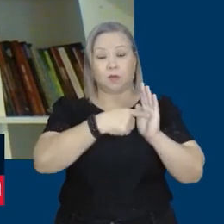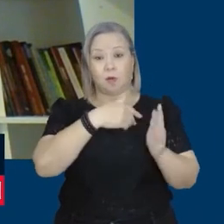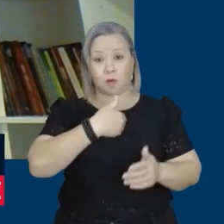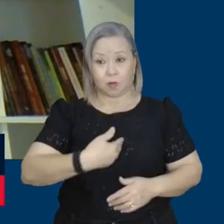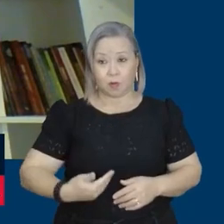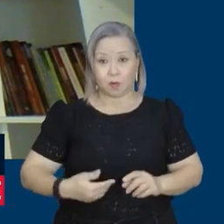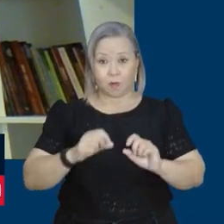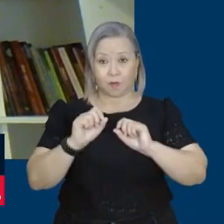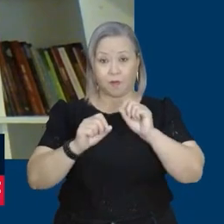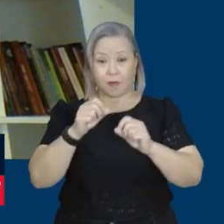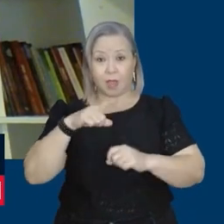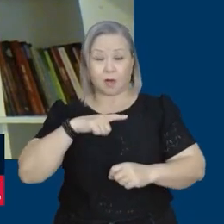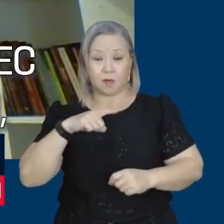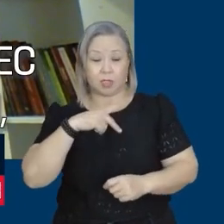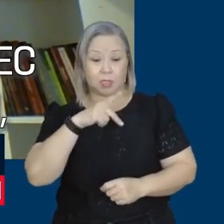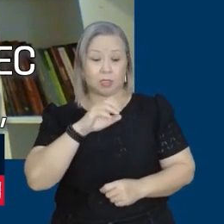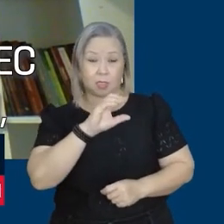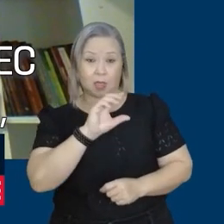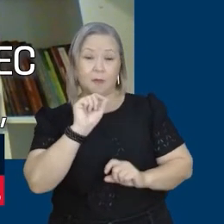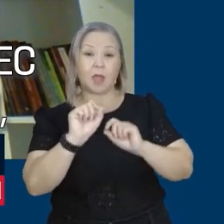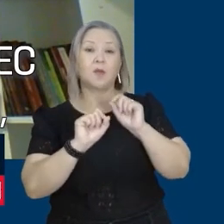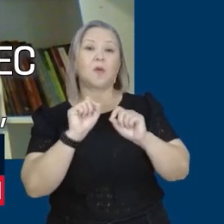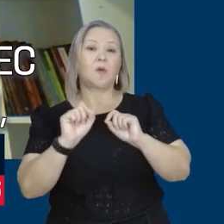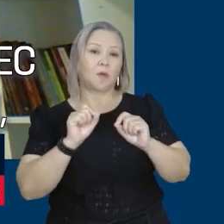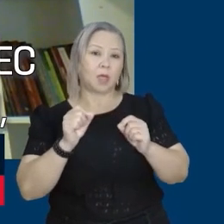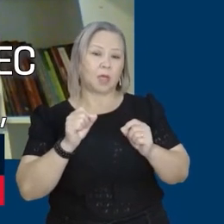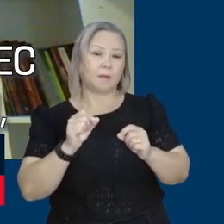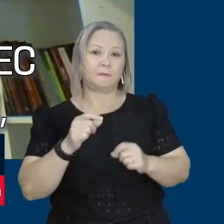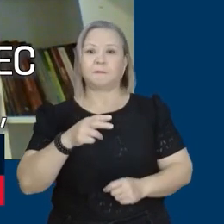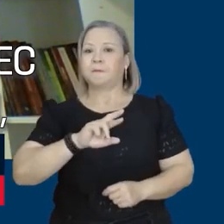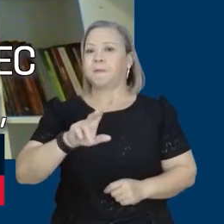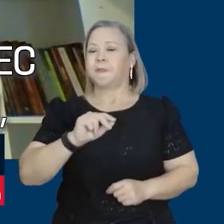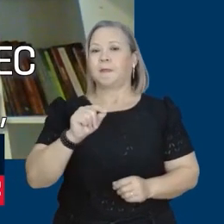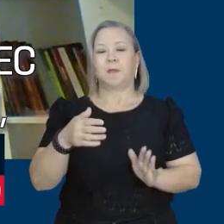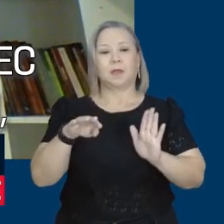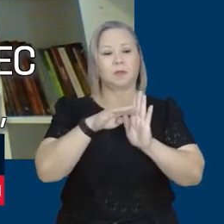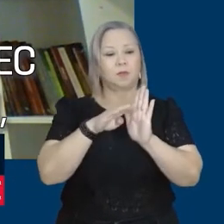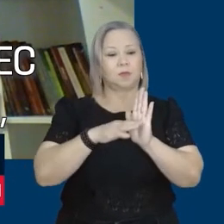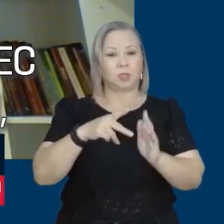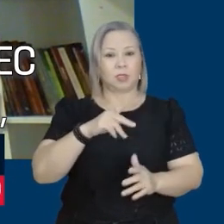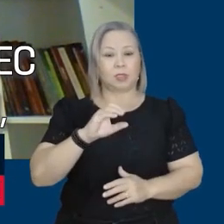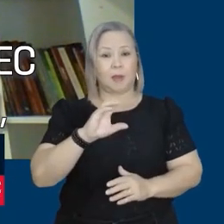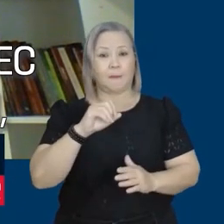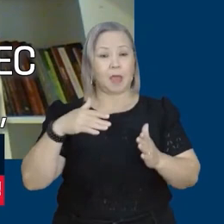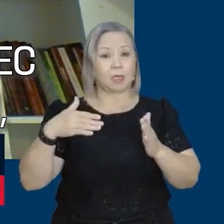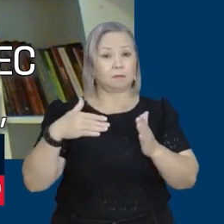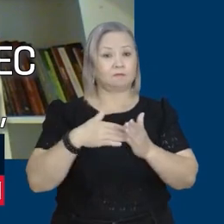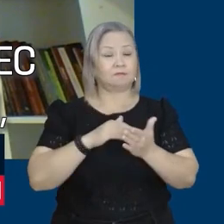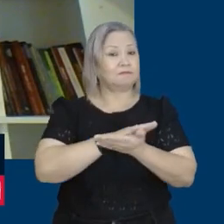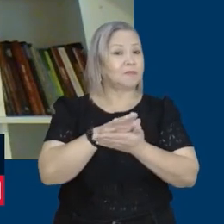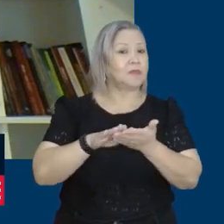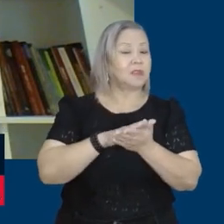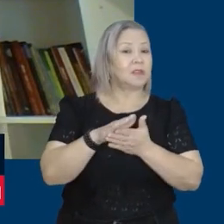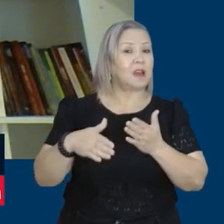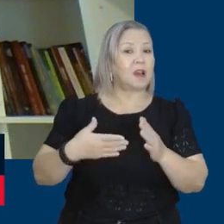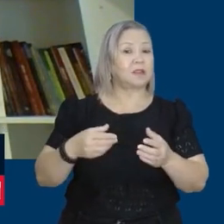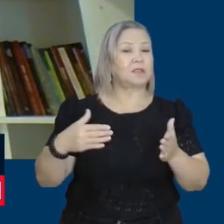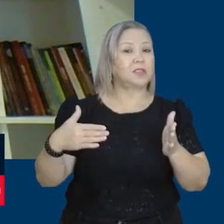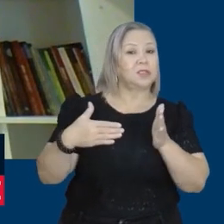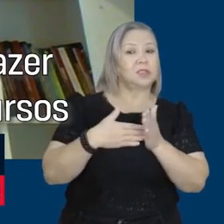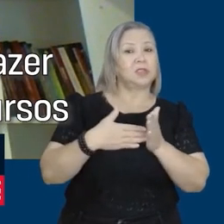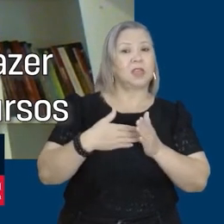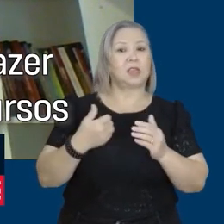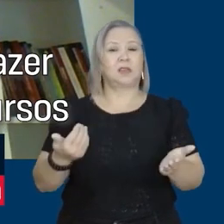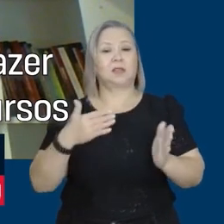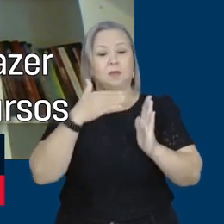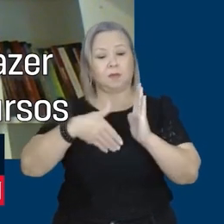dispositivo na PEC que dizia o seguinte, olha, não se aplicam as medidas da PEC nenhum tipo de restrição legal, nenhum tipo de vedação